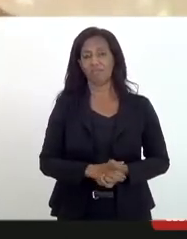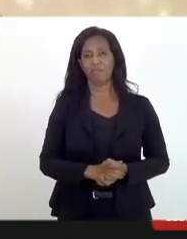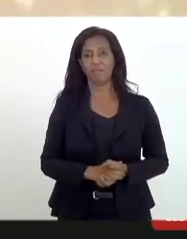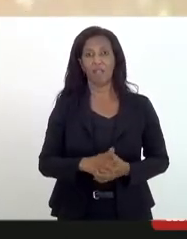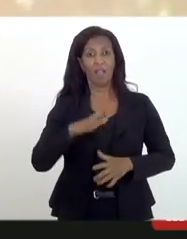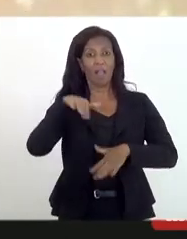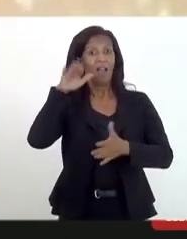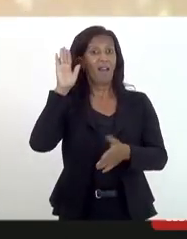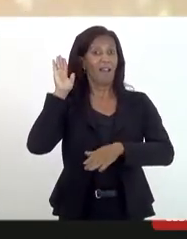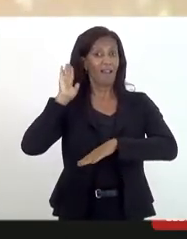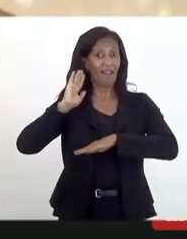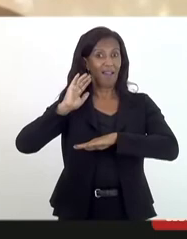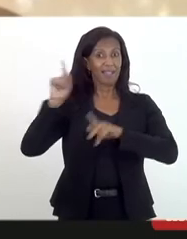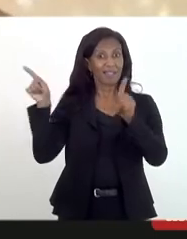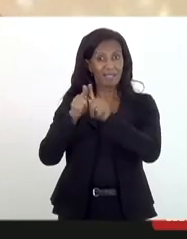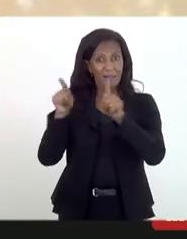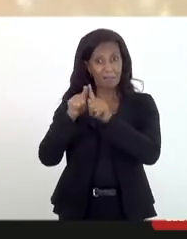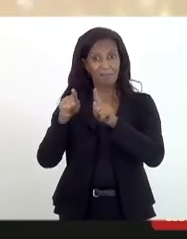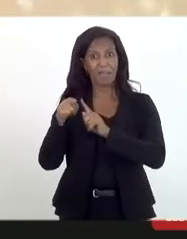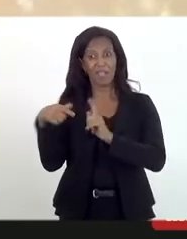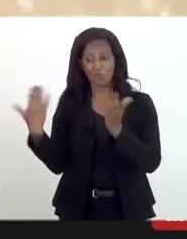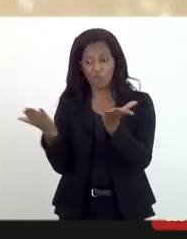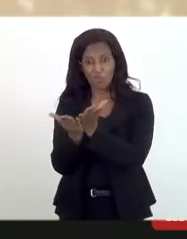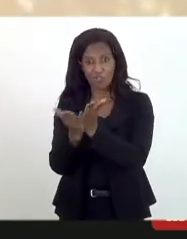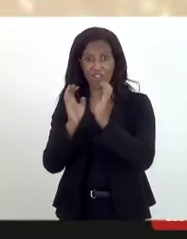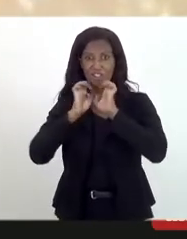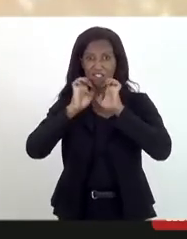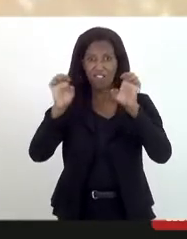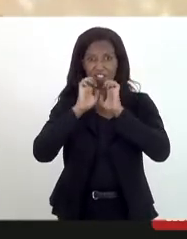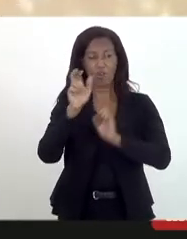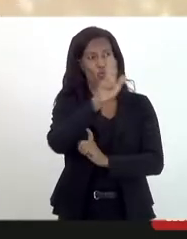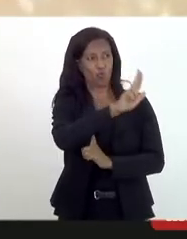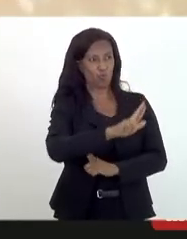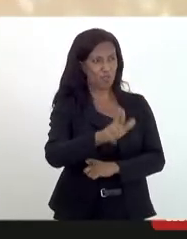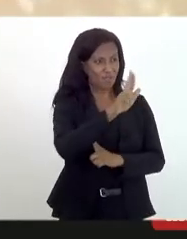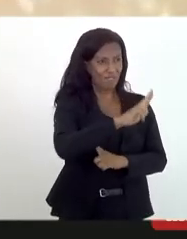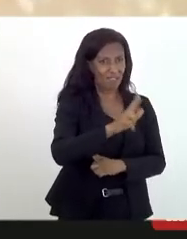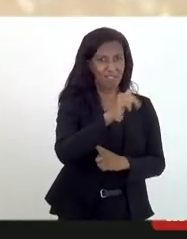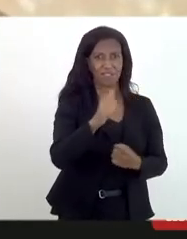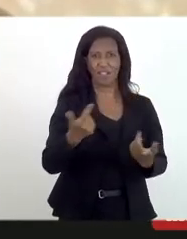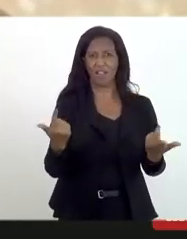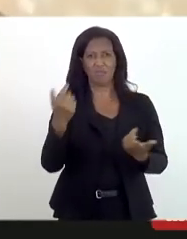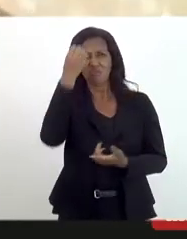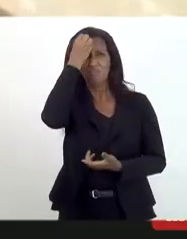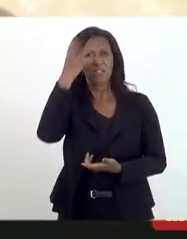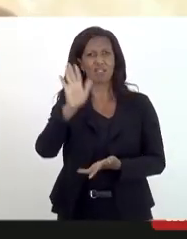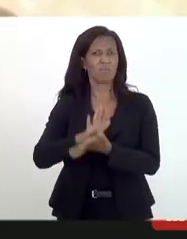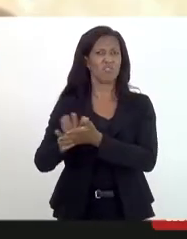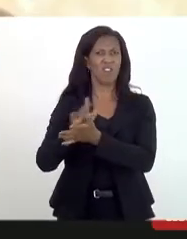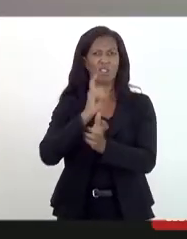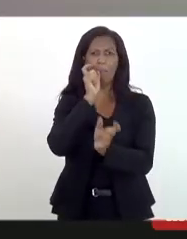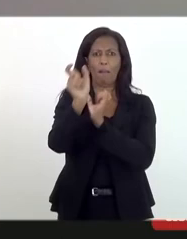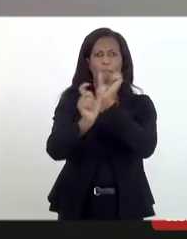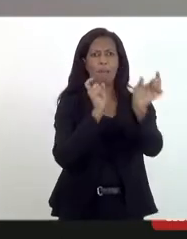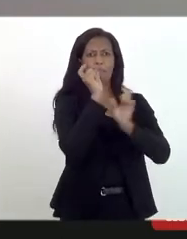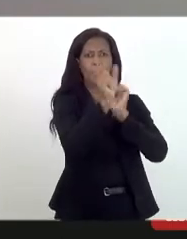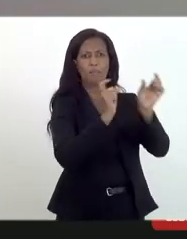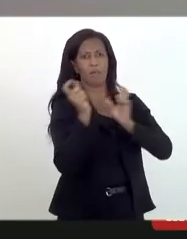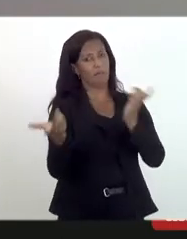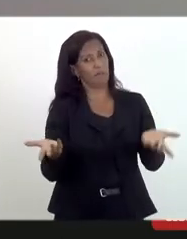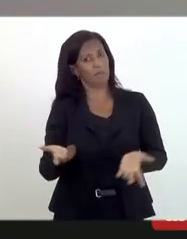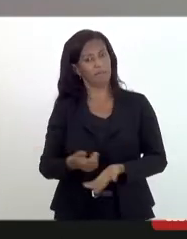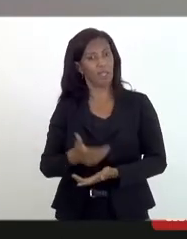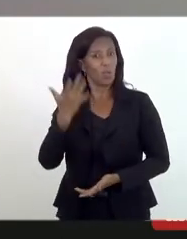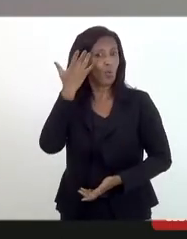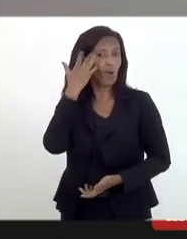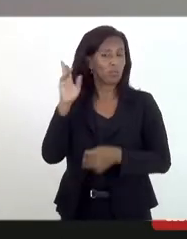evangélicos, ele mete o cacete, né? É universal, não sei o que, ele não quer saber. Deputado, eu acho que um assunto